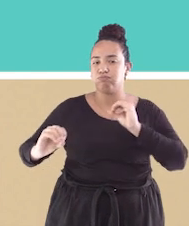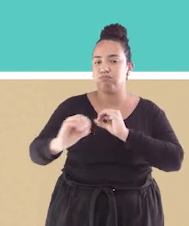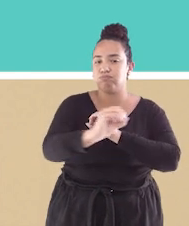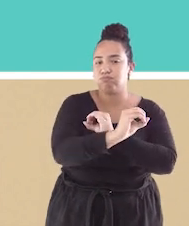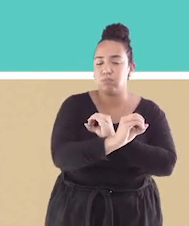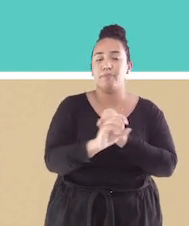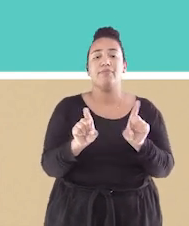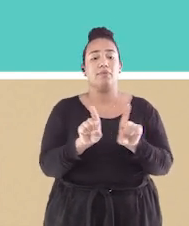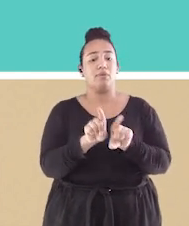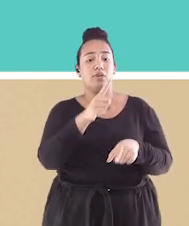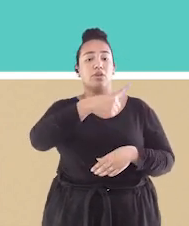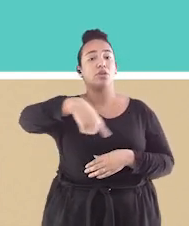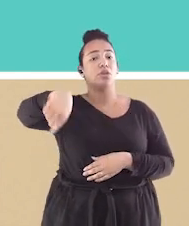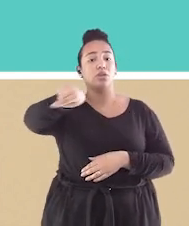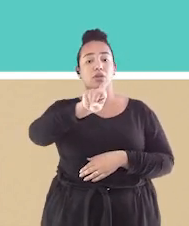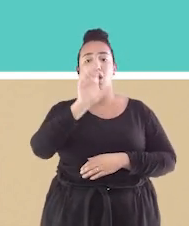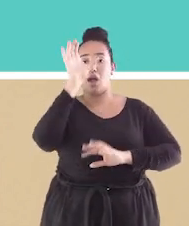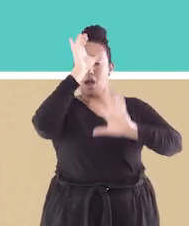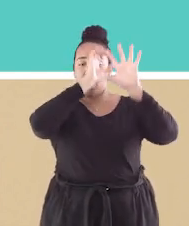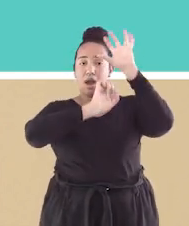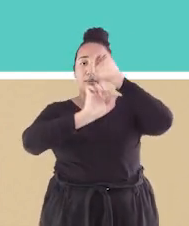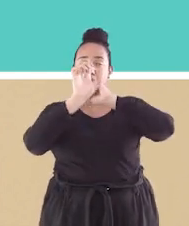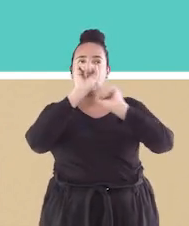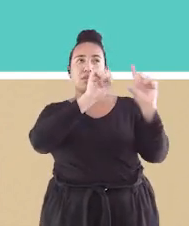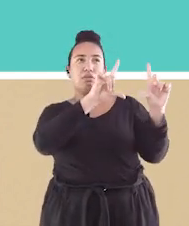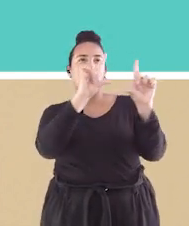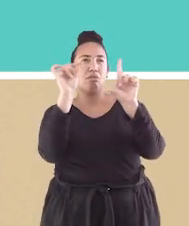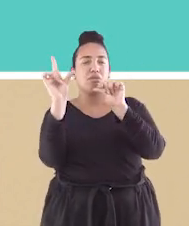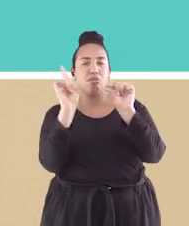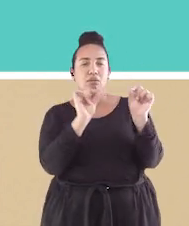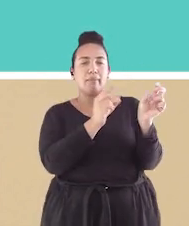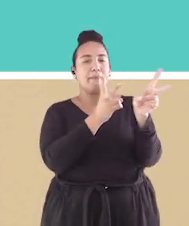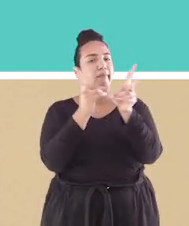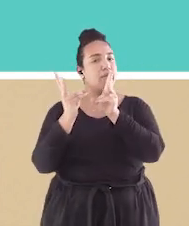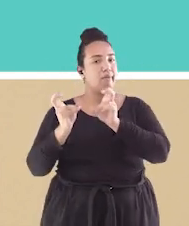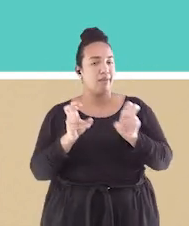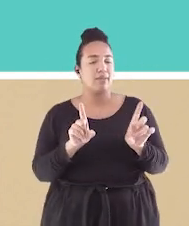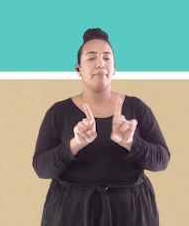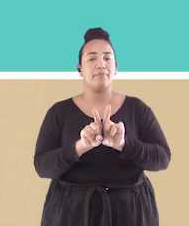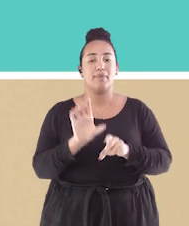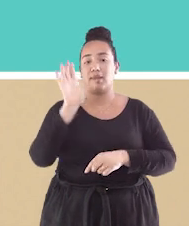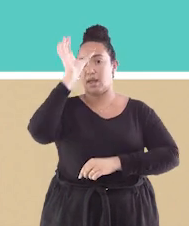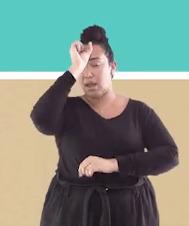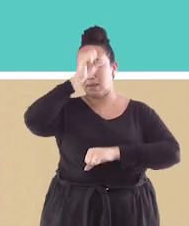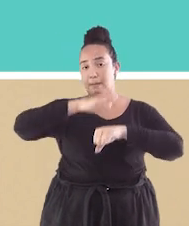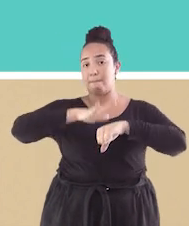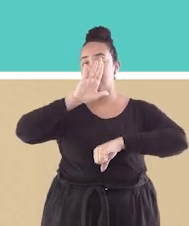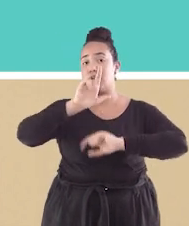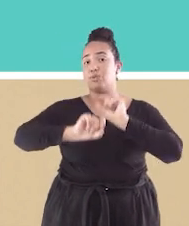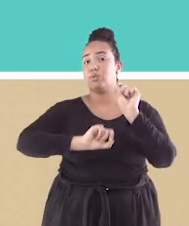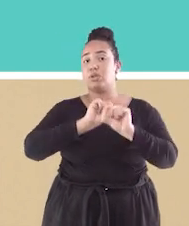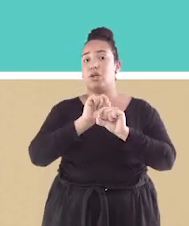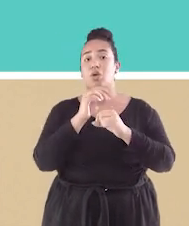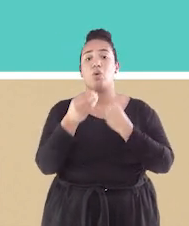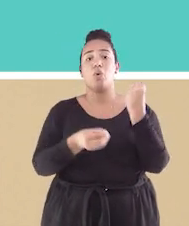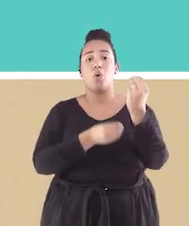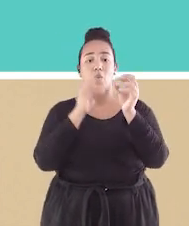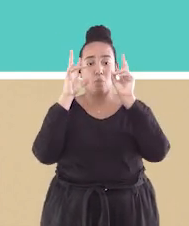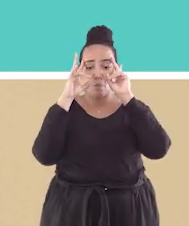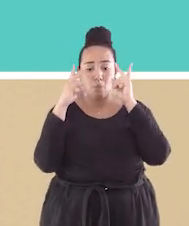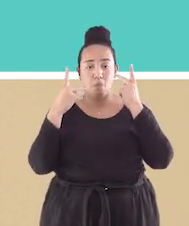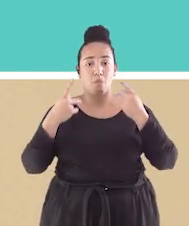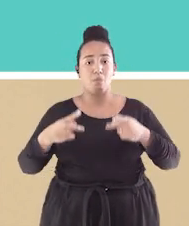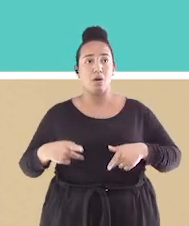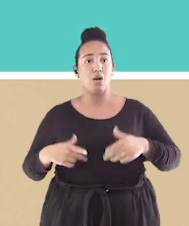Aprendemos a reconhecer as constelações e também aprendemos mais sobre a chegada do homem à Lua.